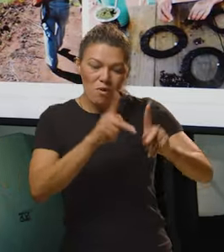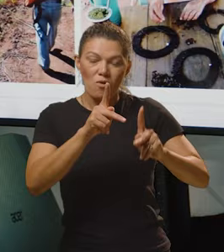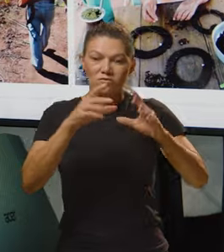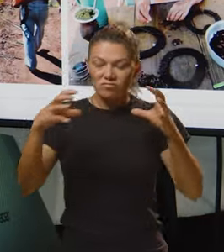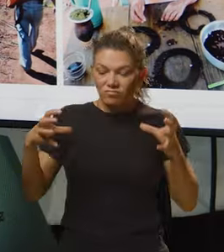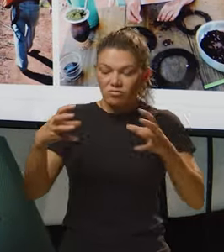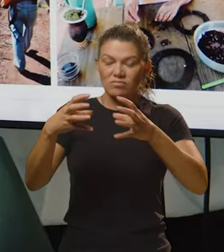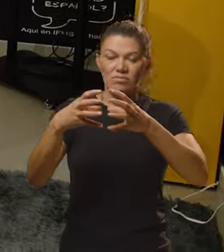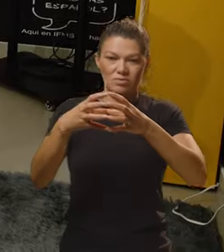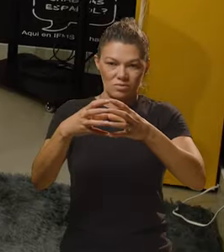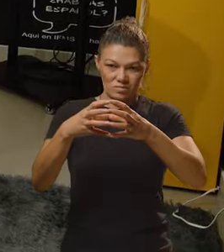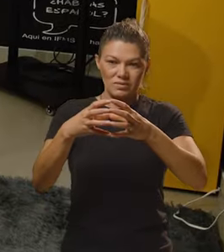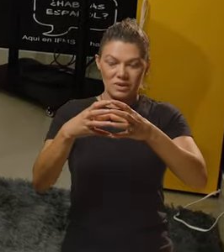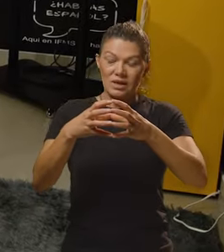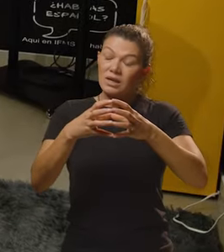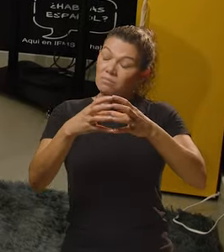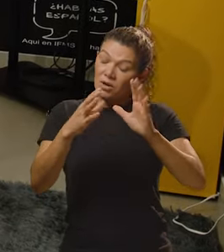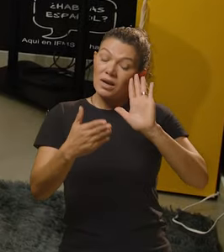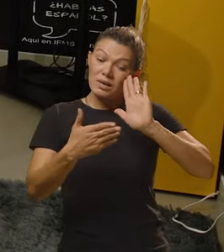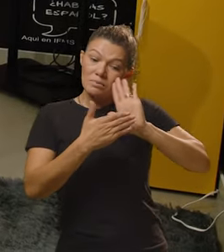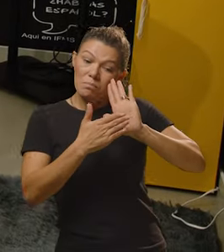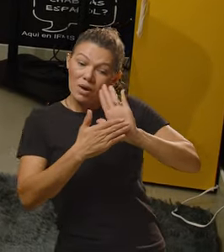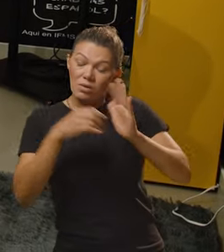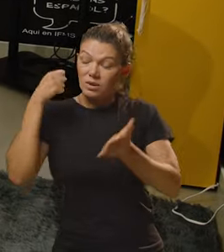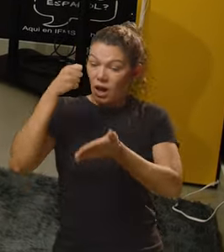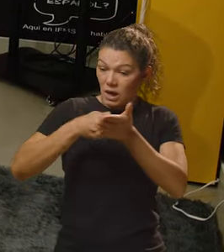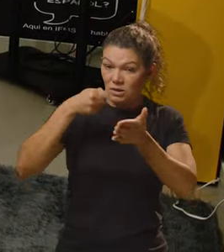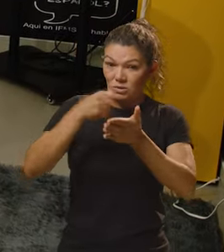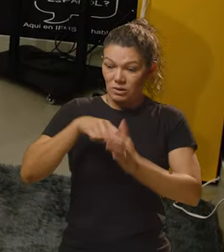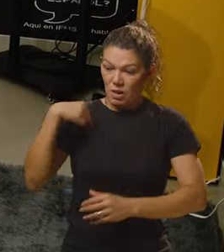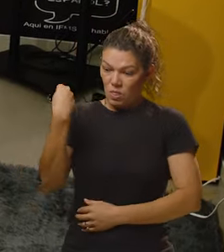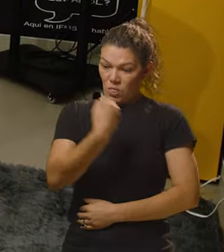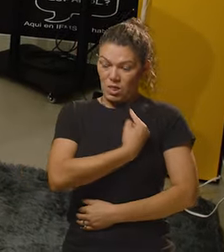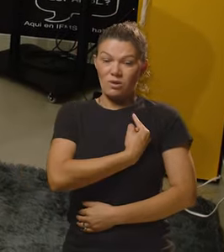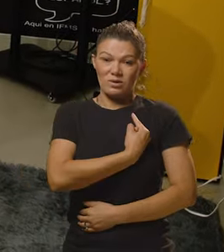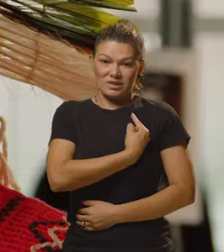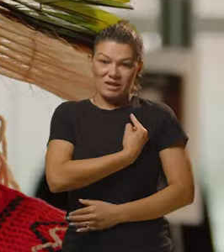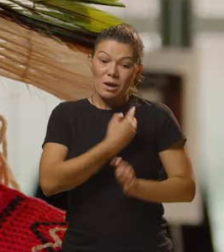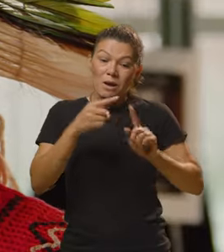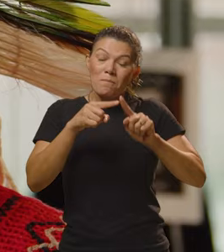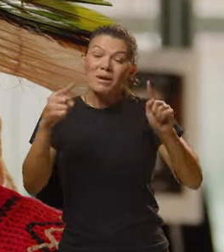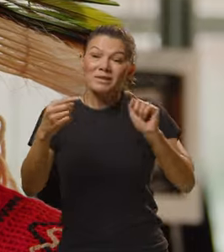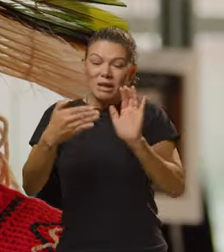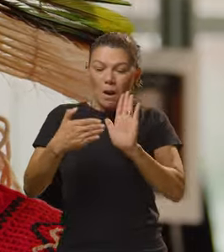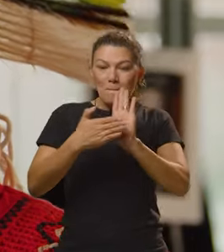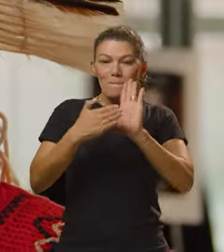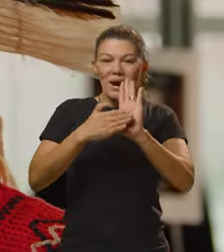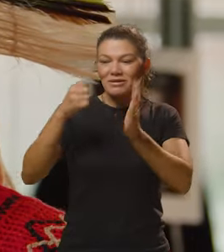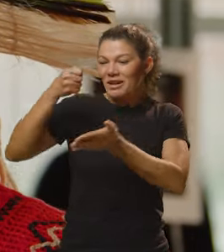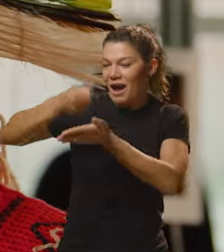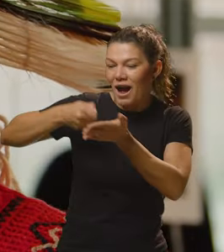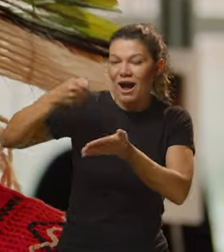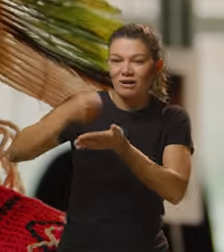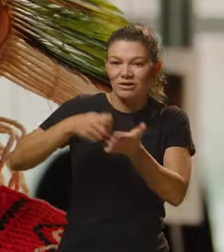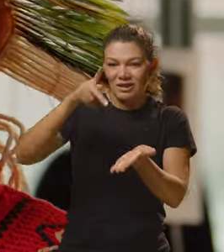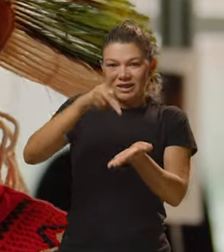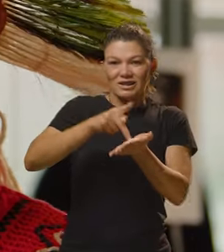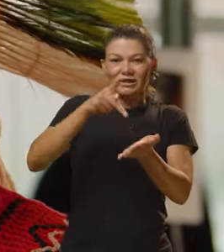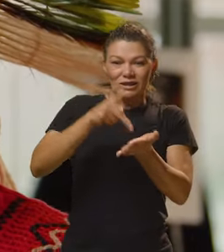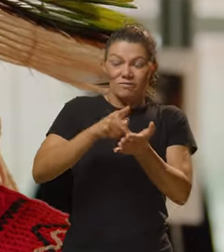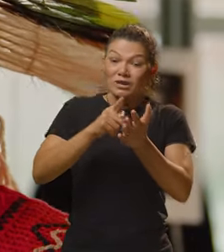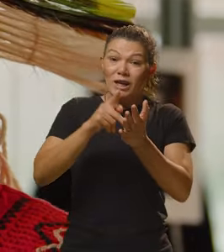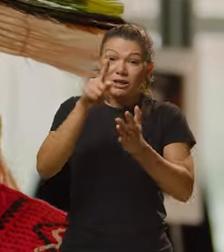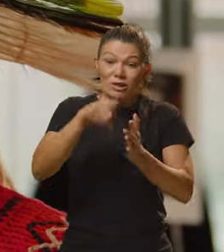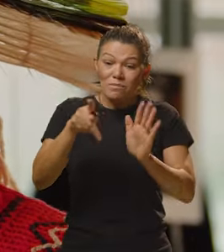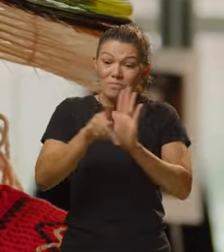um conhecimento de um coletivo. Embora as pautas e as lutas sejam nossas, a pauta e as lutas, na verdade, são